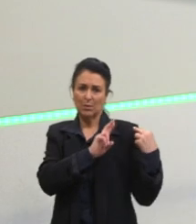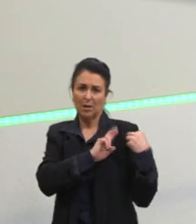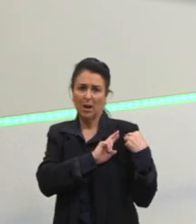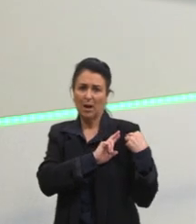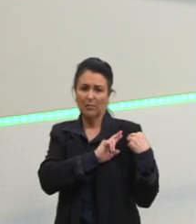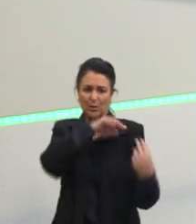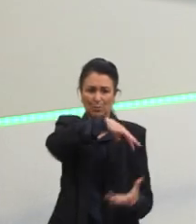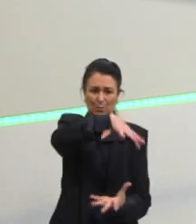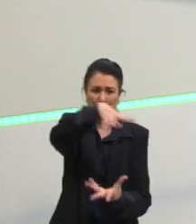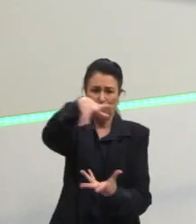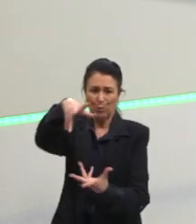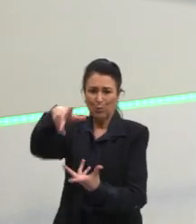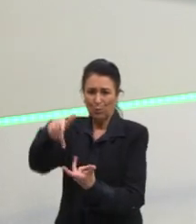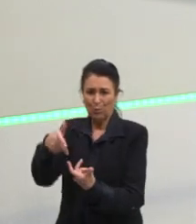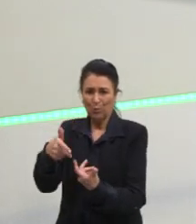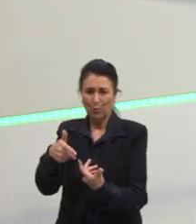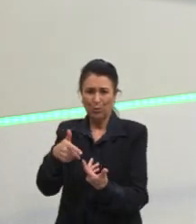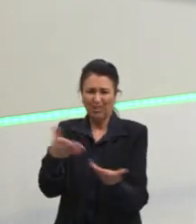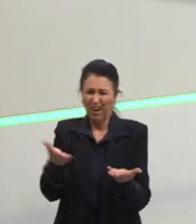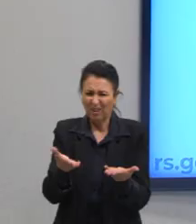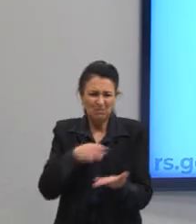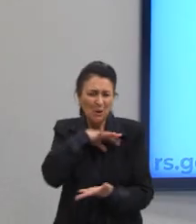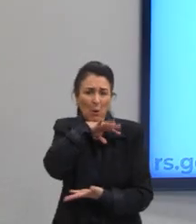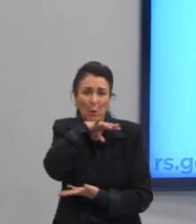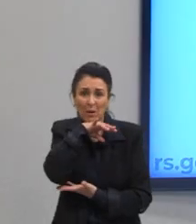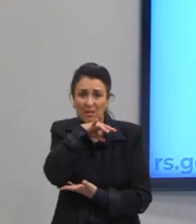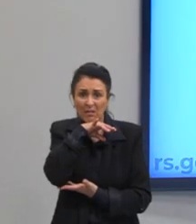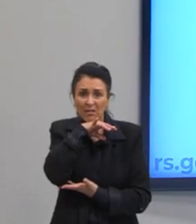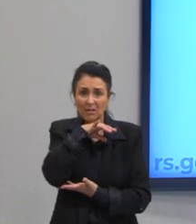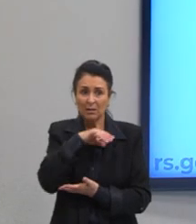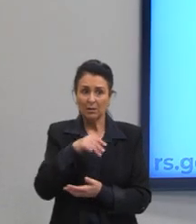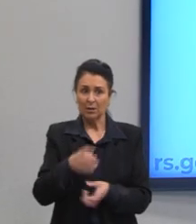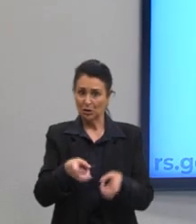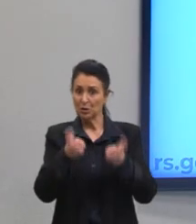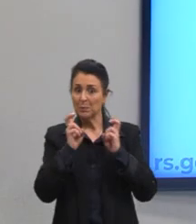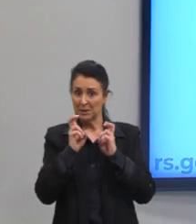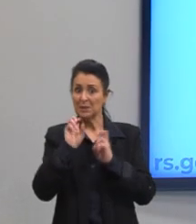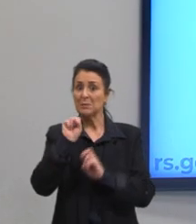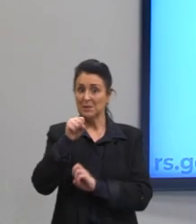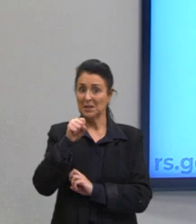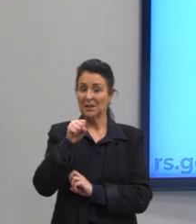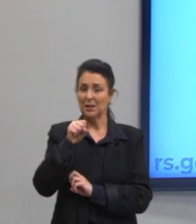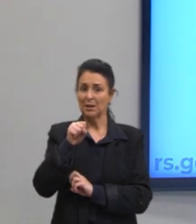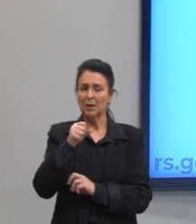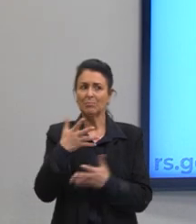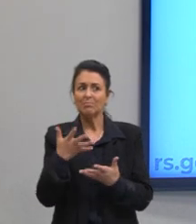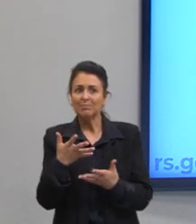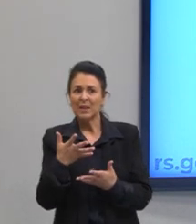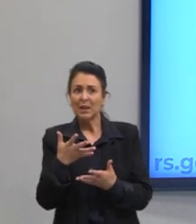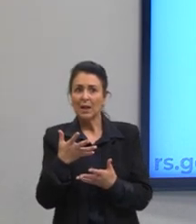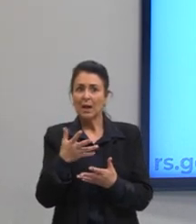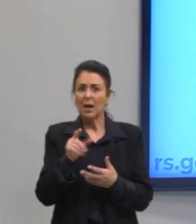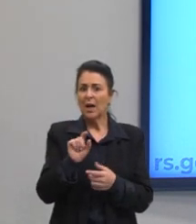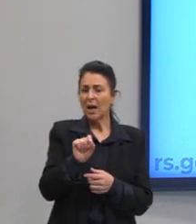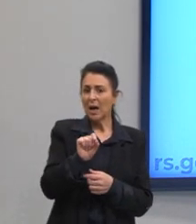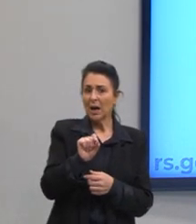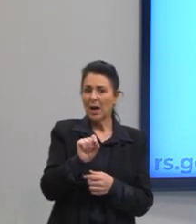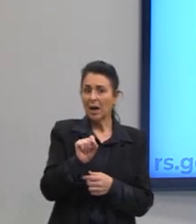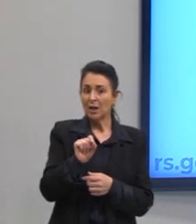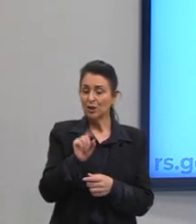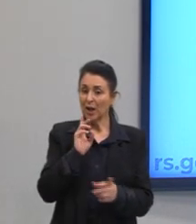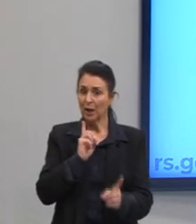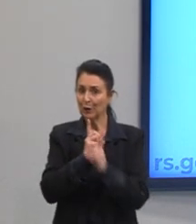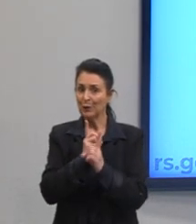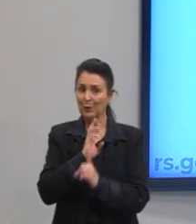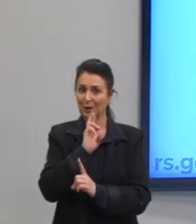A gente já percebe de primeira que provavelmente essa aqui vai ser a nossa resposta. Porque,